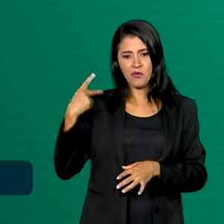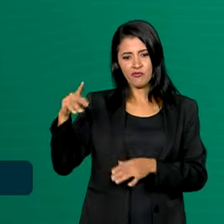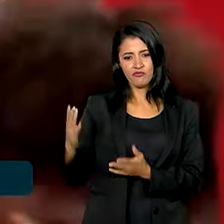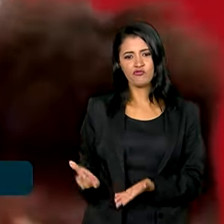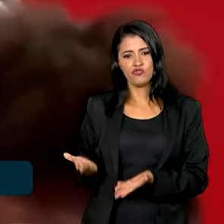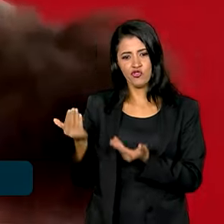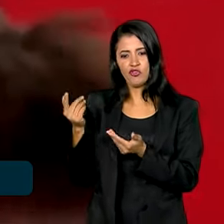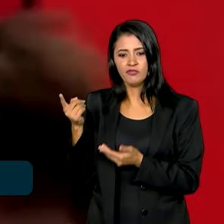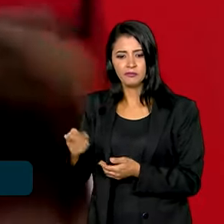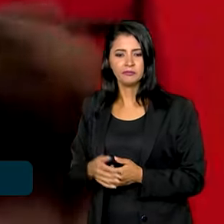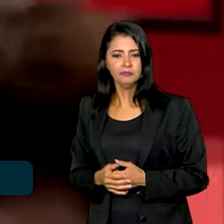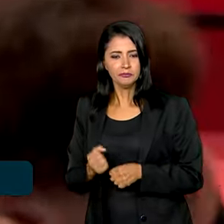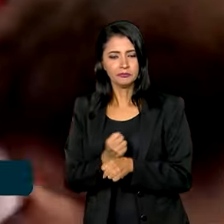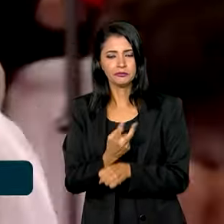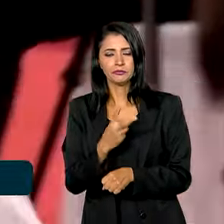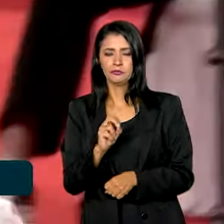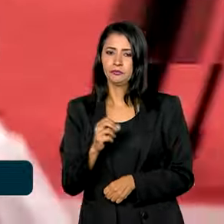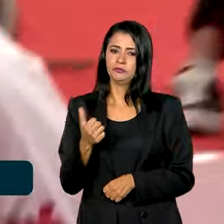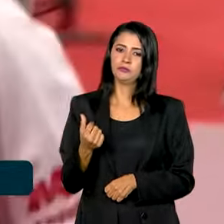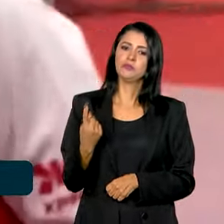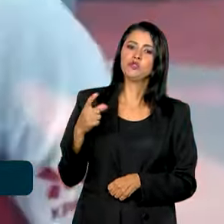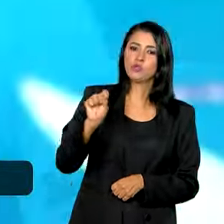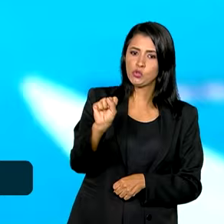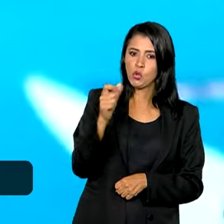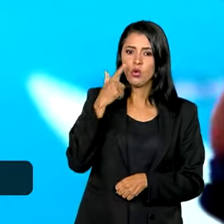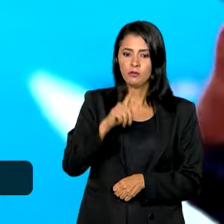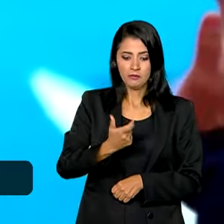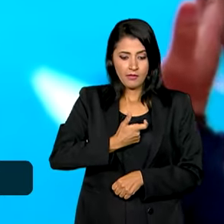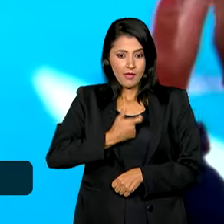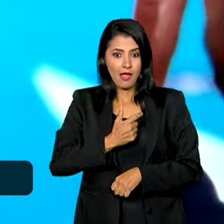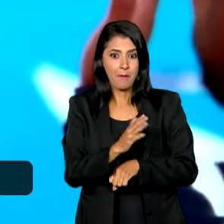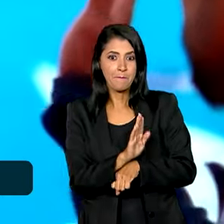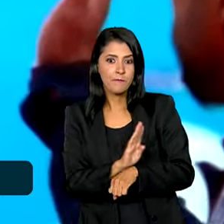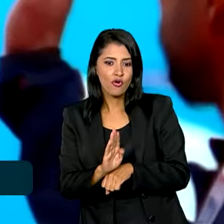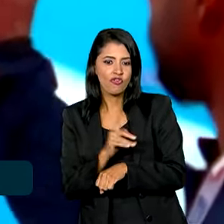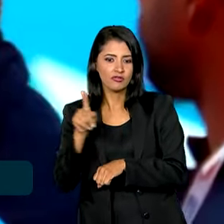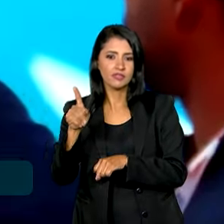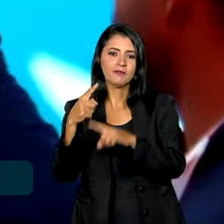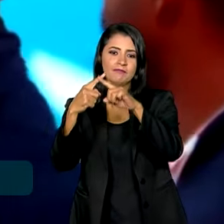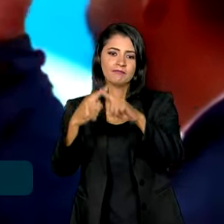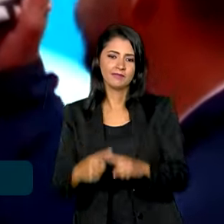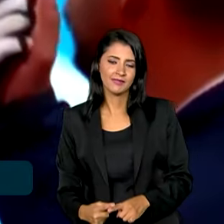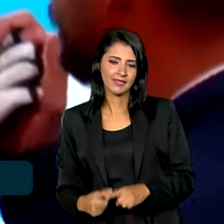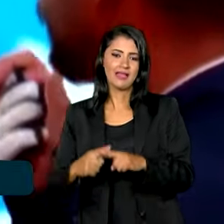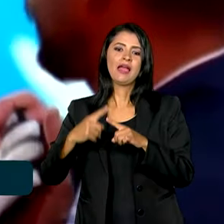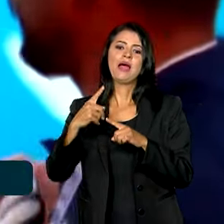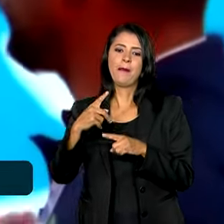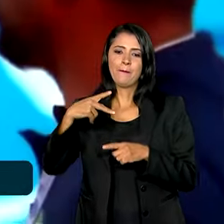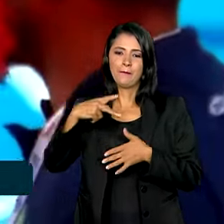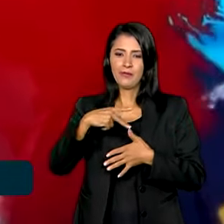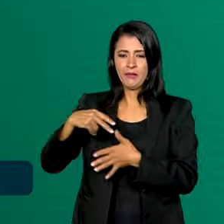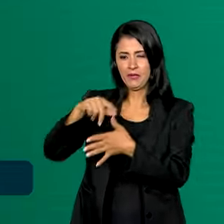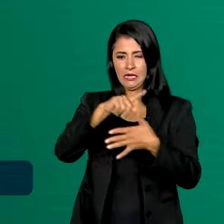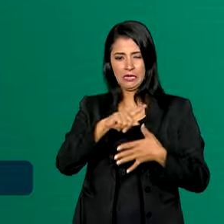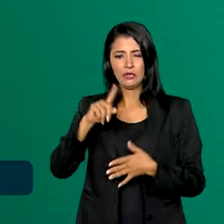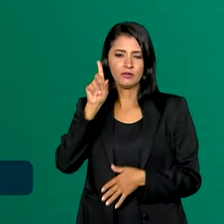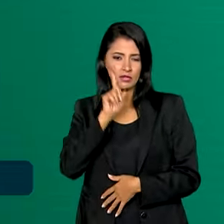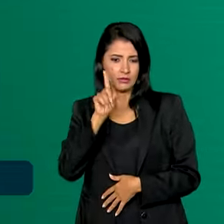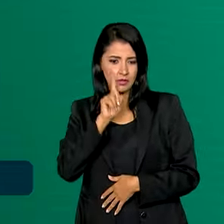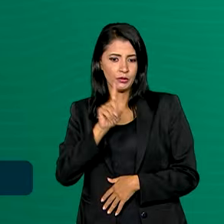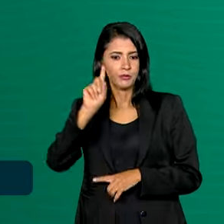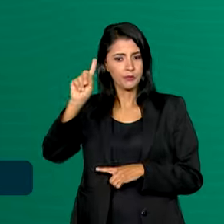Juventude. Em 2018, conquistou a medalha de bronze no campeonato pan-americano nos Estados Unidos.